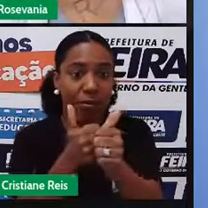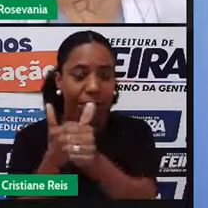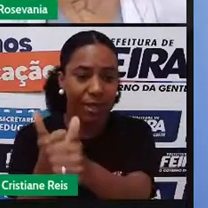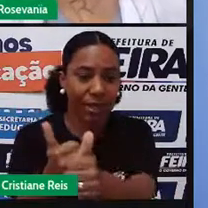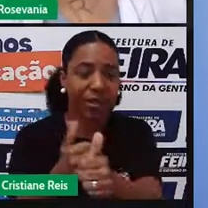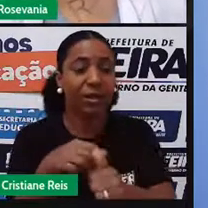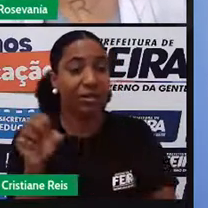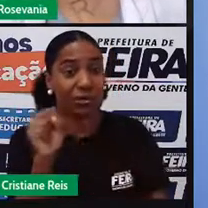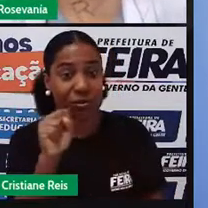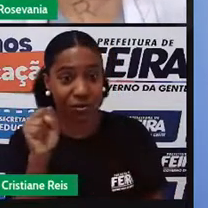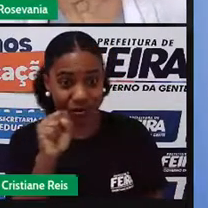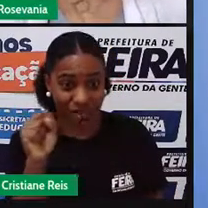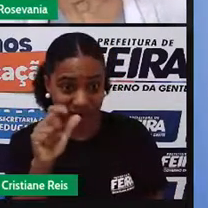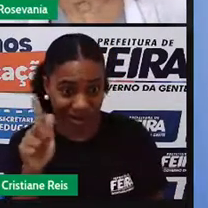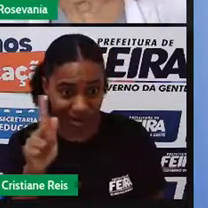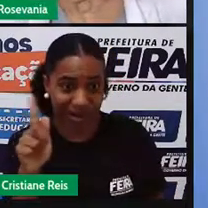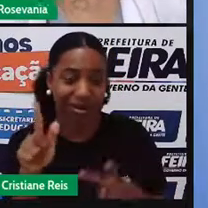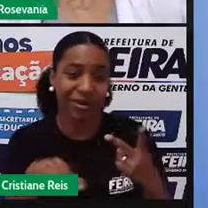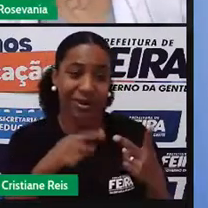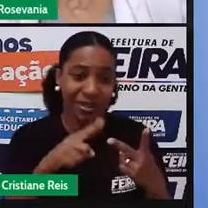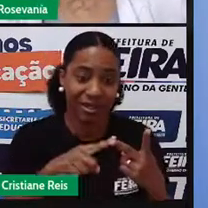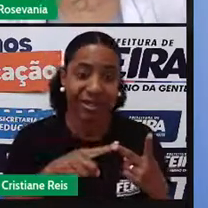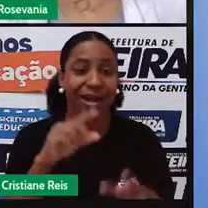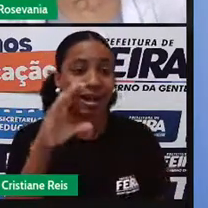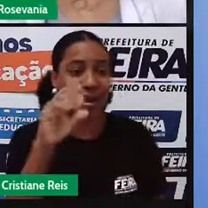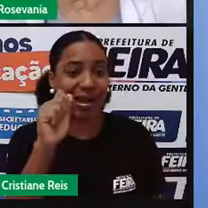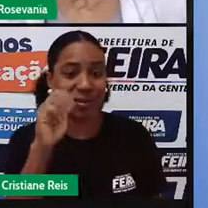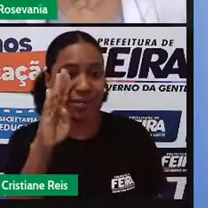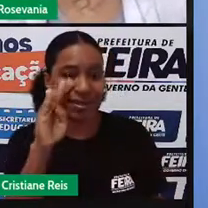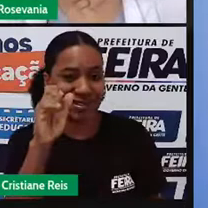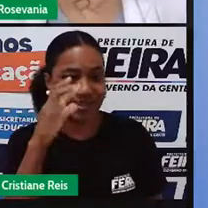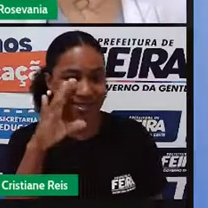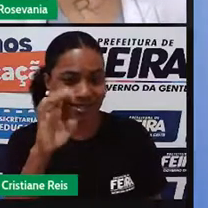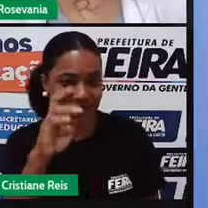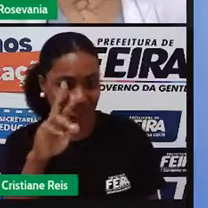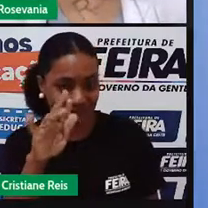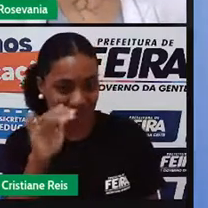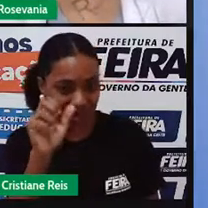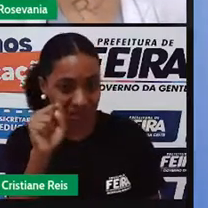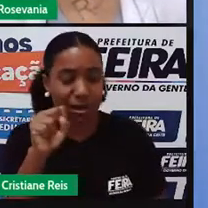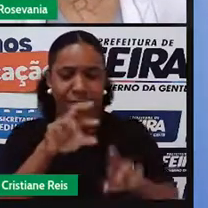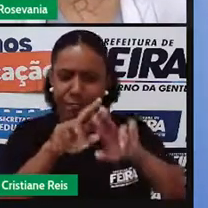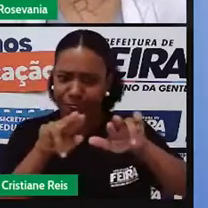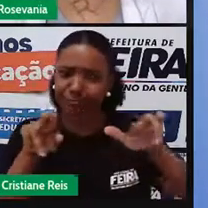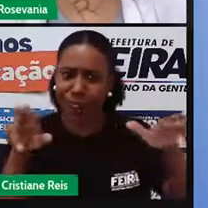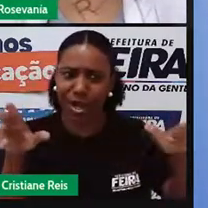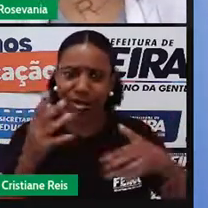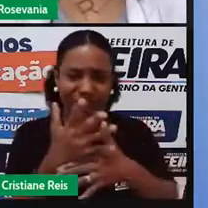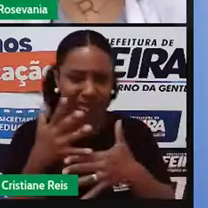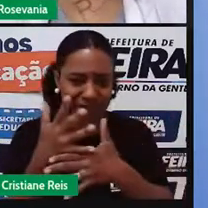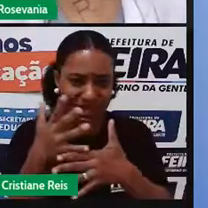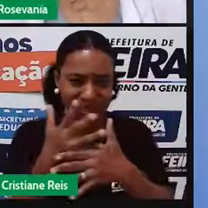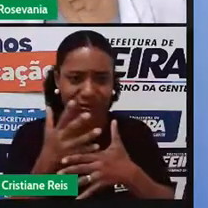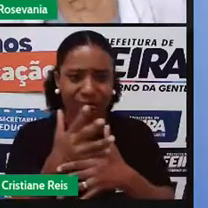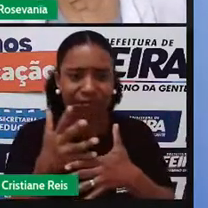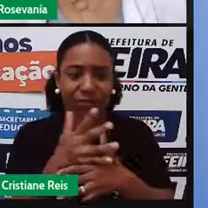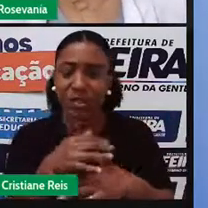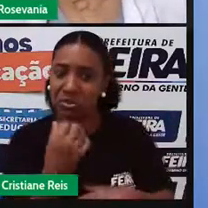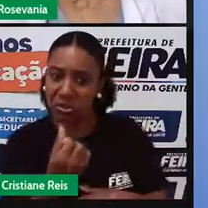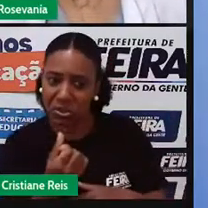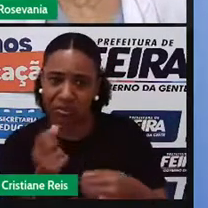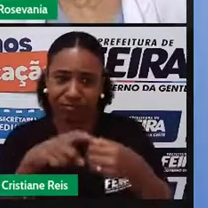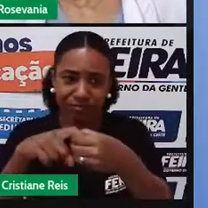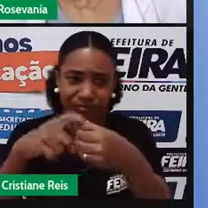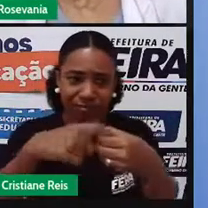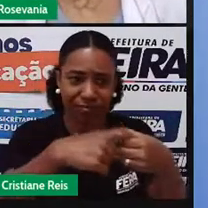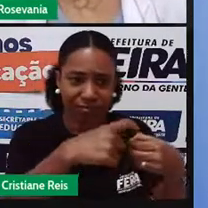Gonçalo dos Campos, a gente tem Cabaceira do Paraguaçu, né, várias cidades foram incorporadas. Inicialmente foram seis, depois foram mais